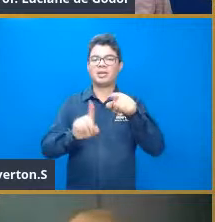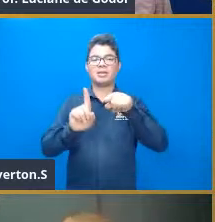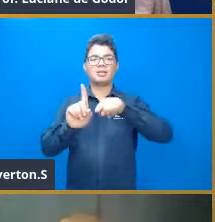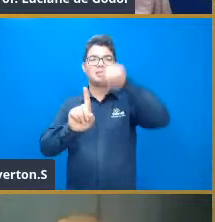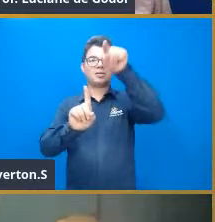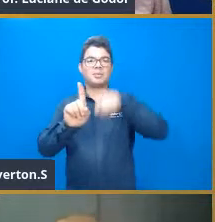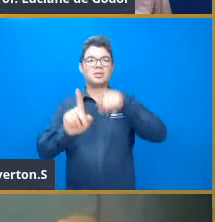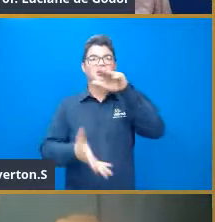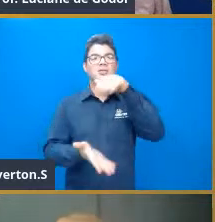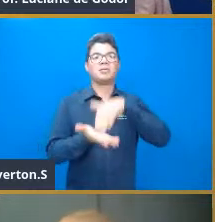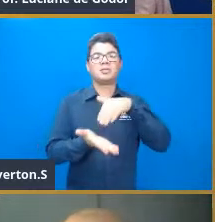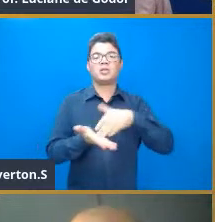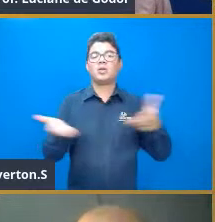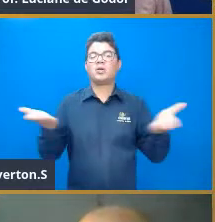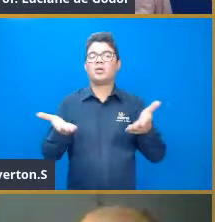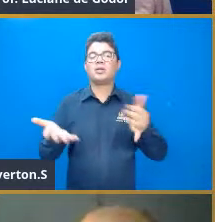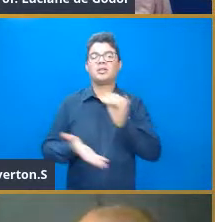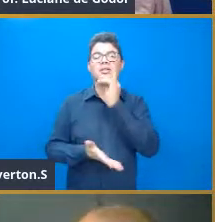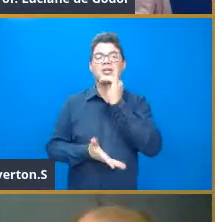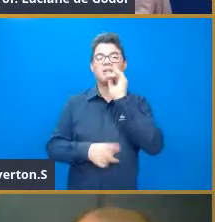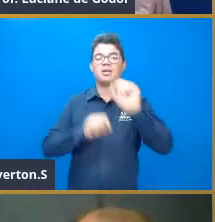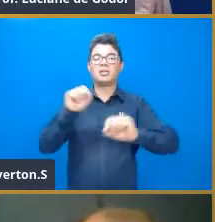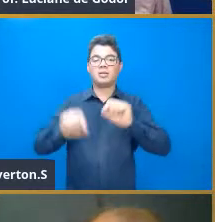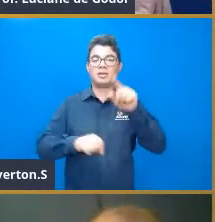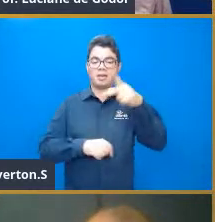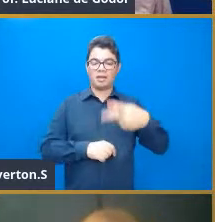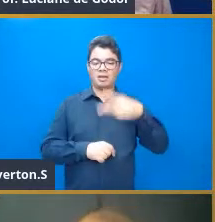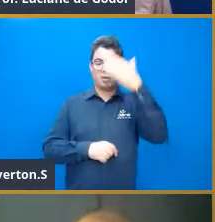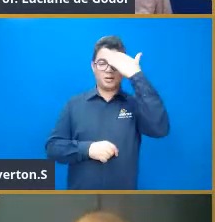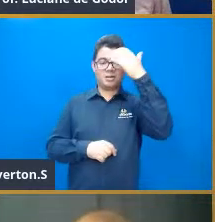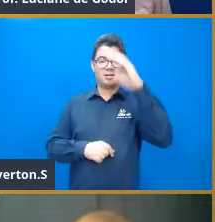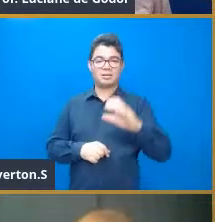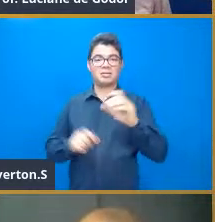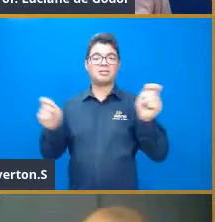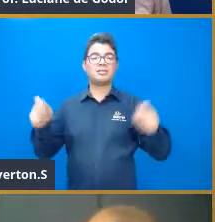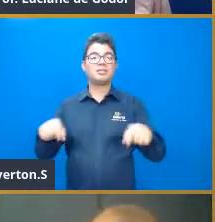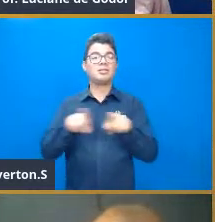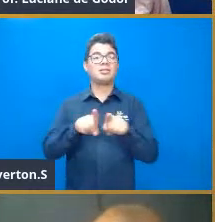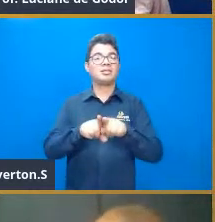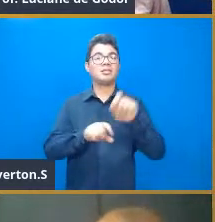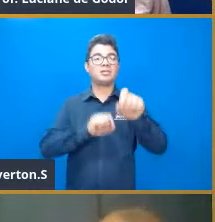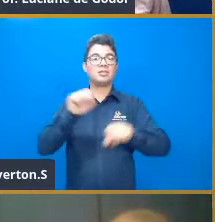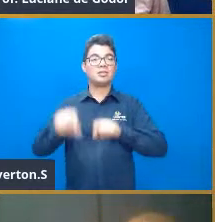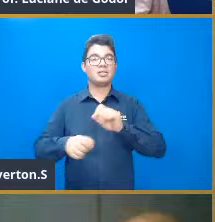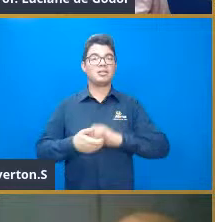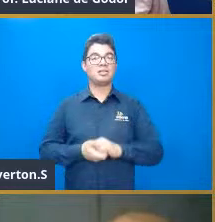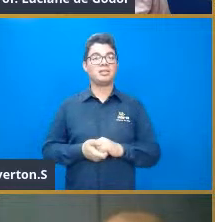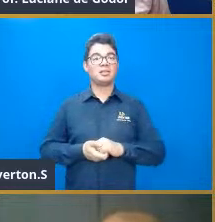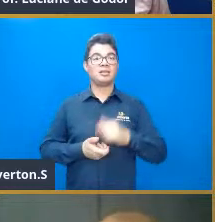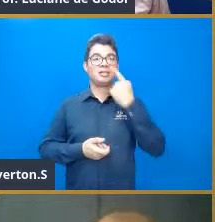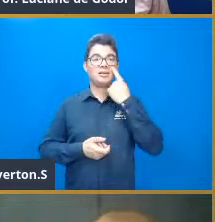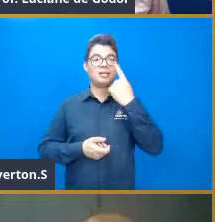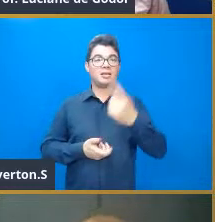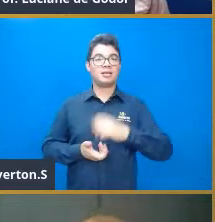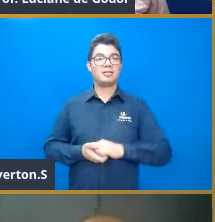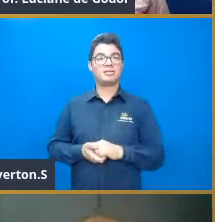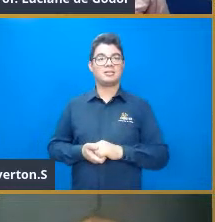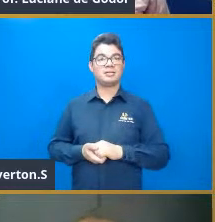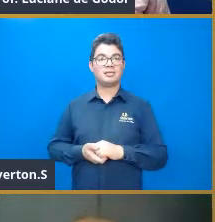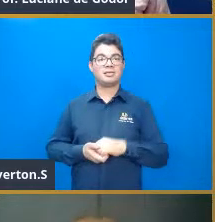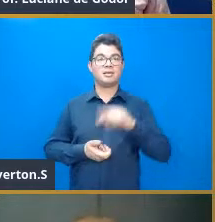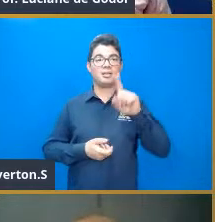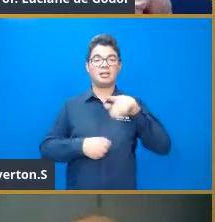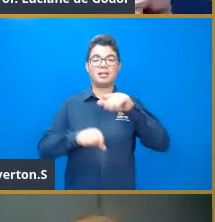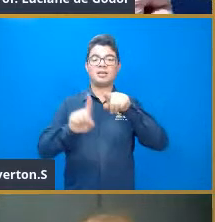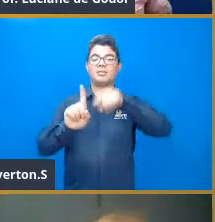hoje, por exemplo, quem está em Curitiba, que já sentiu que esfriou, né, estava quente agora, esses dias, então às a temperatura